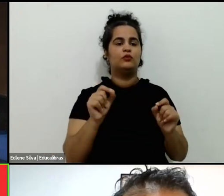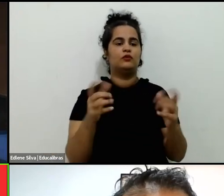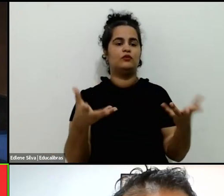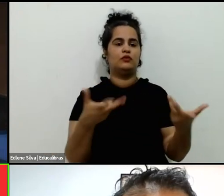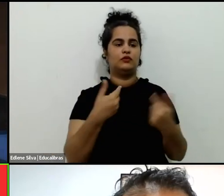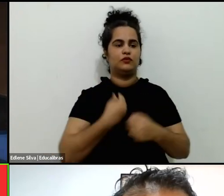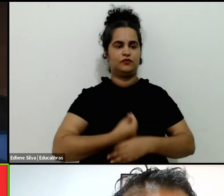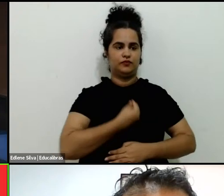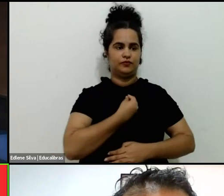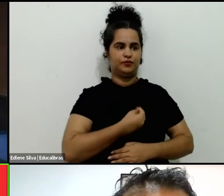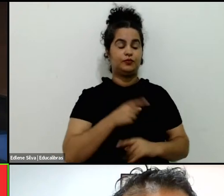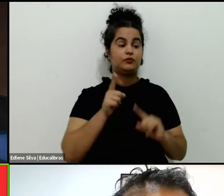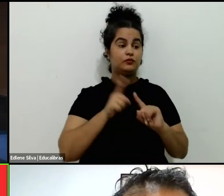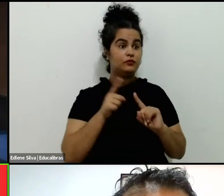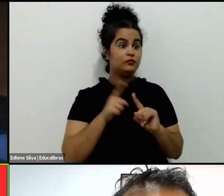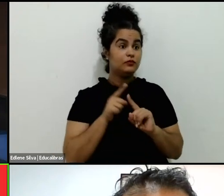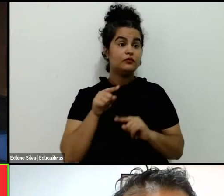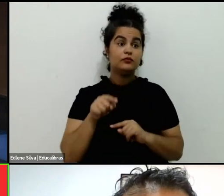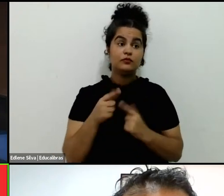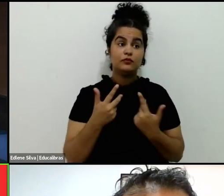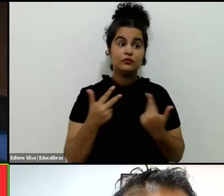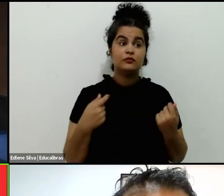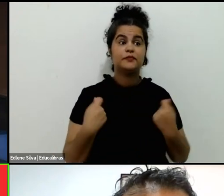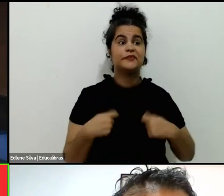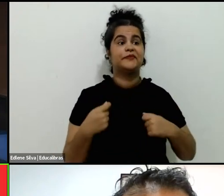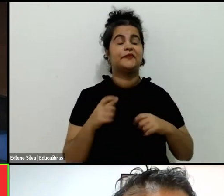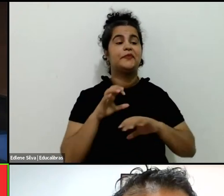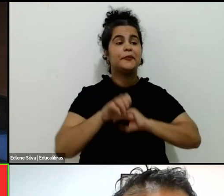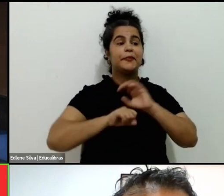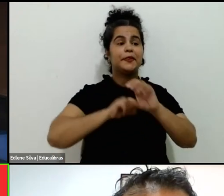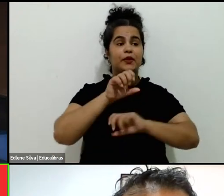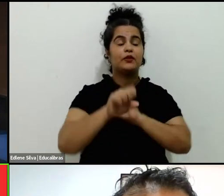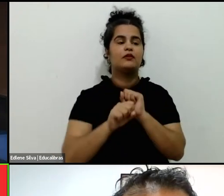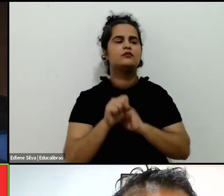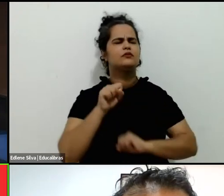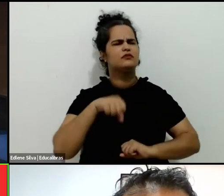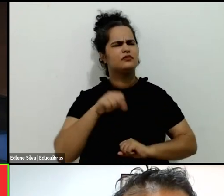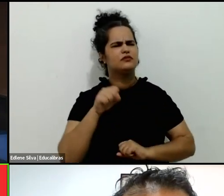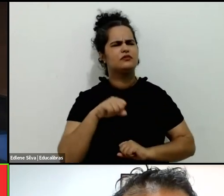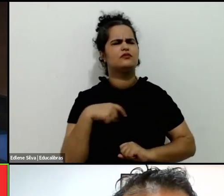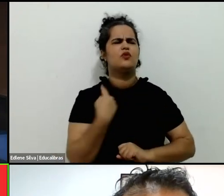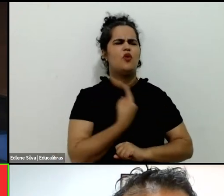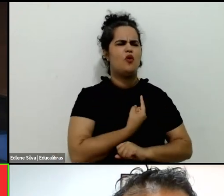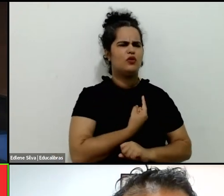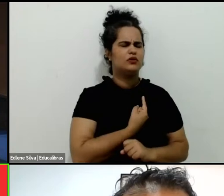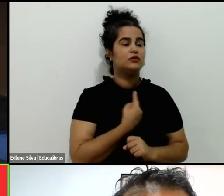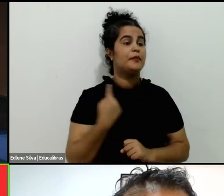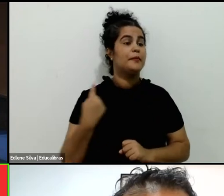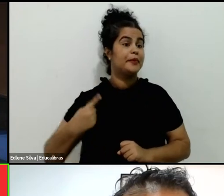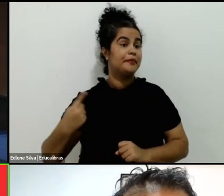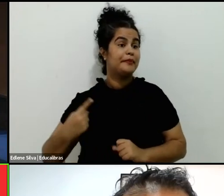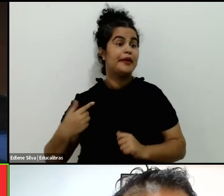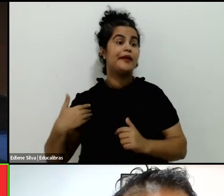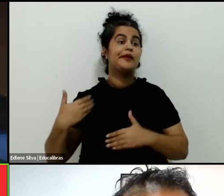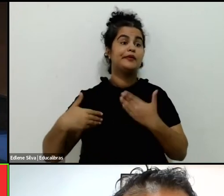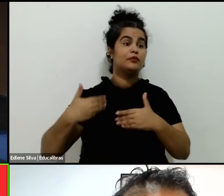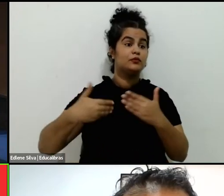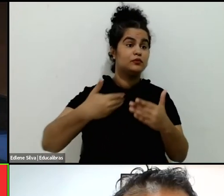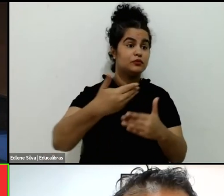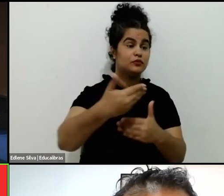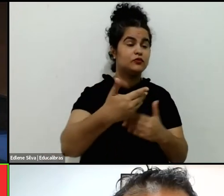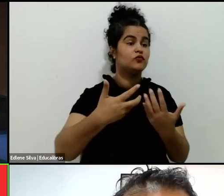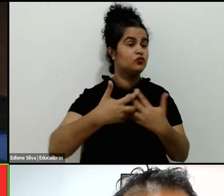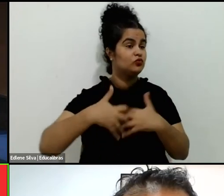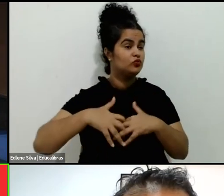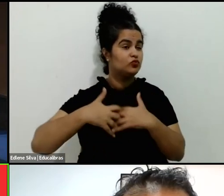que precisamos procurando. E sim, nós todos temos nossos pequenos silos que funcionamos de tempo a tempo, mas precisamos de descer de os